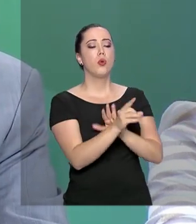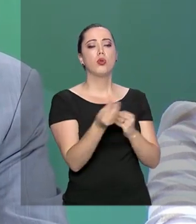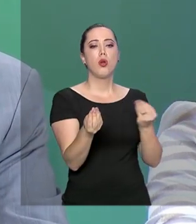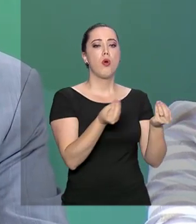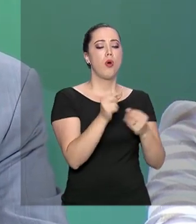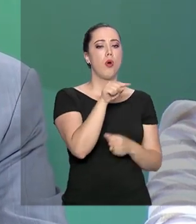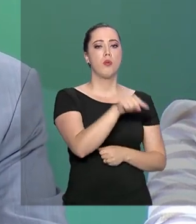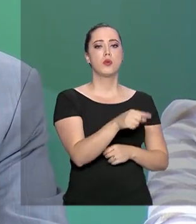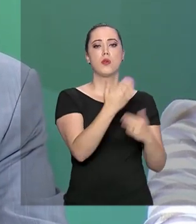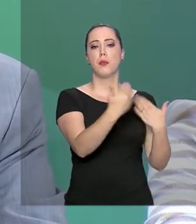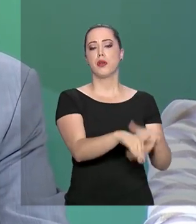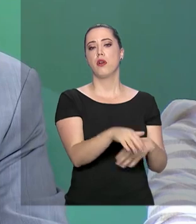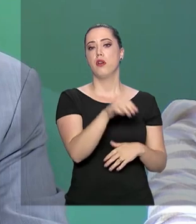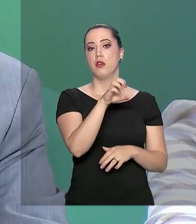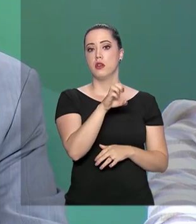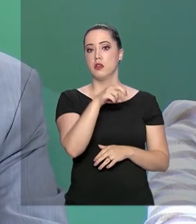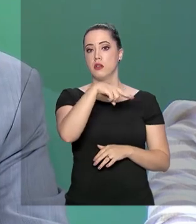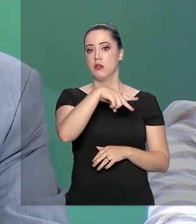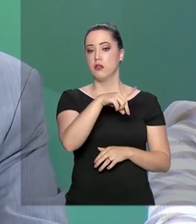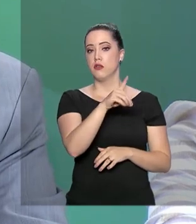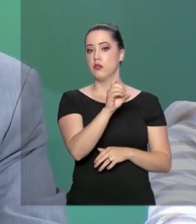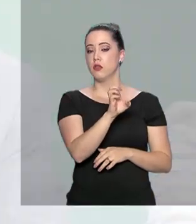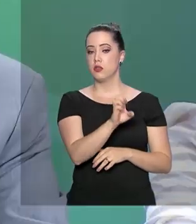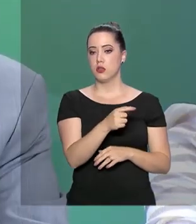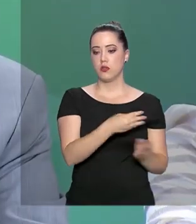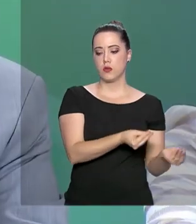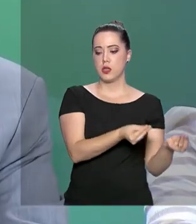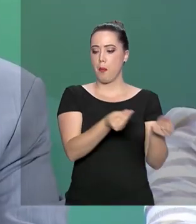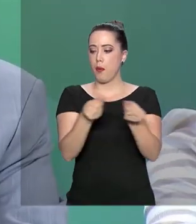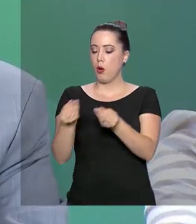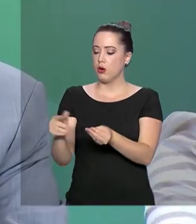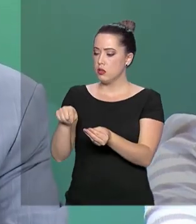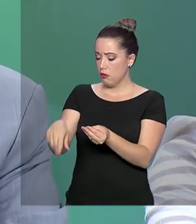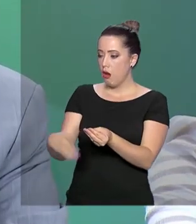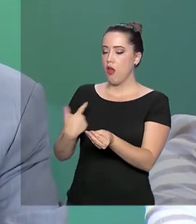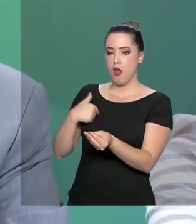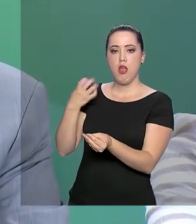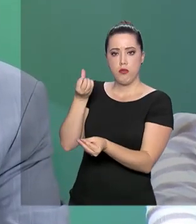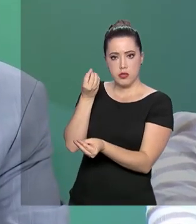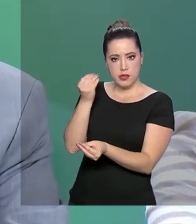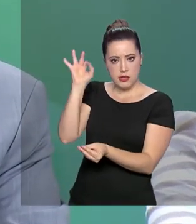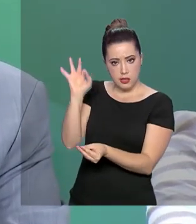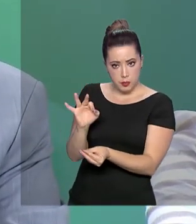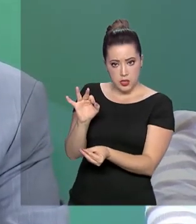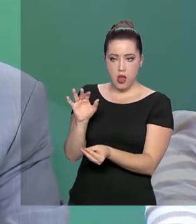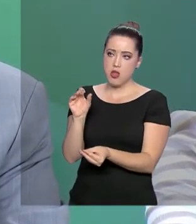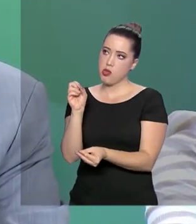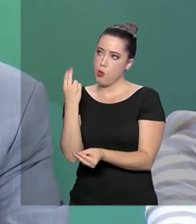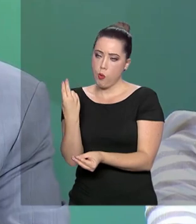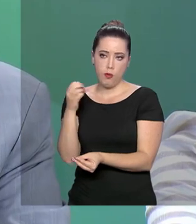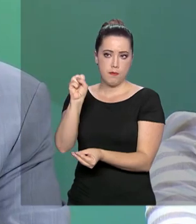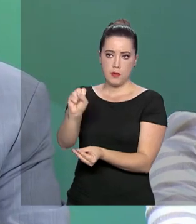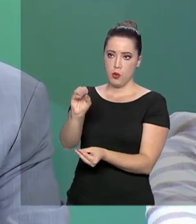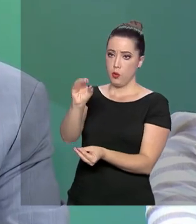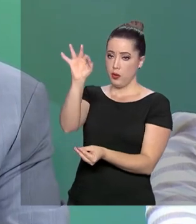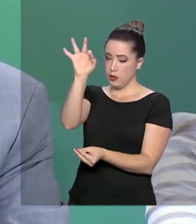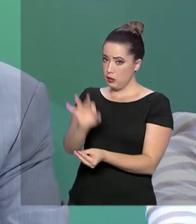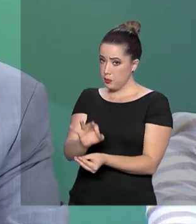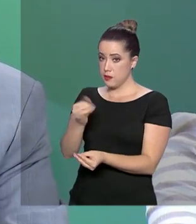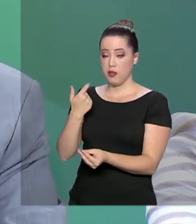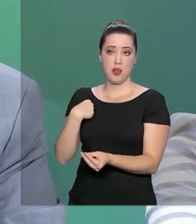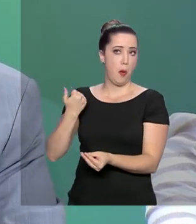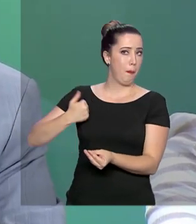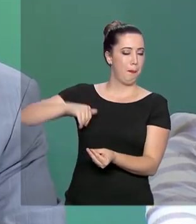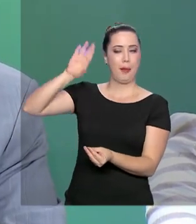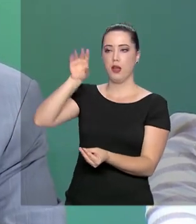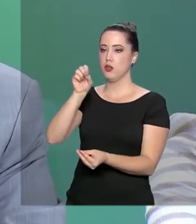prova. Você entrega e fala, ó, eu estou entre os que acertaram 60% a 80% da prova, eu estou entre os que acertaram mais